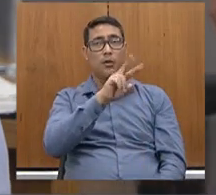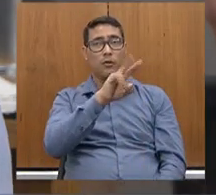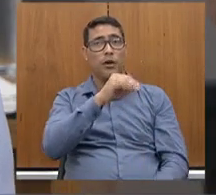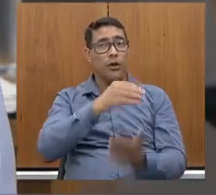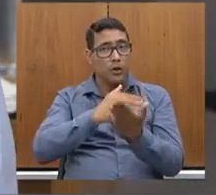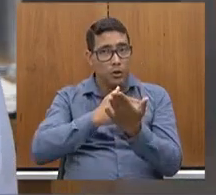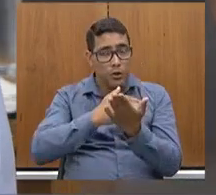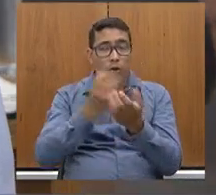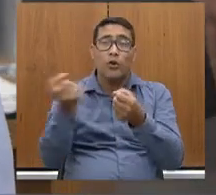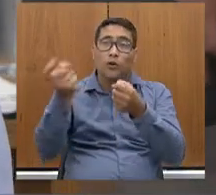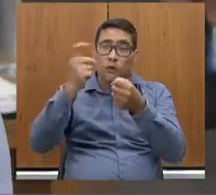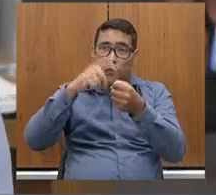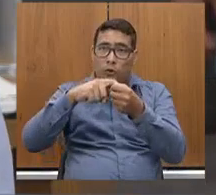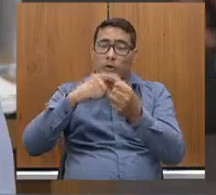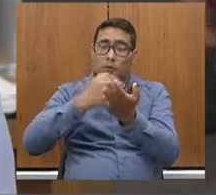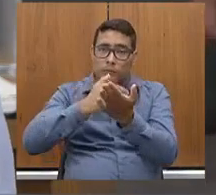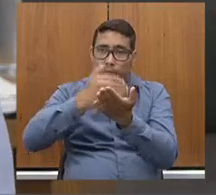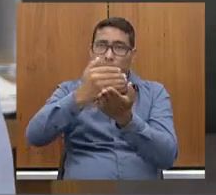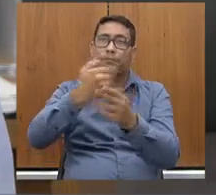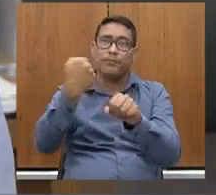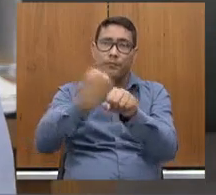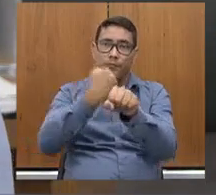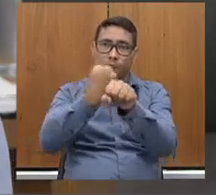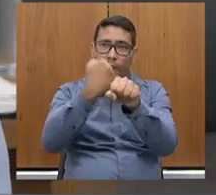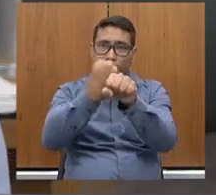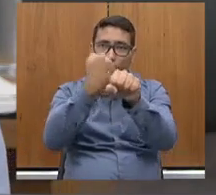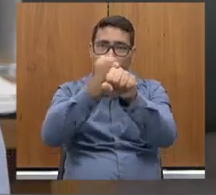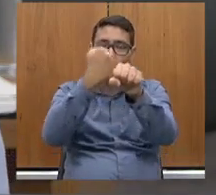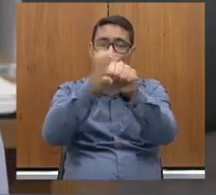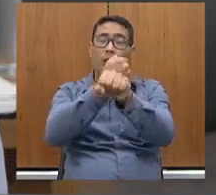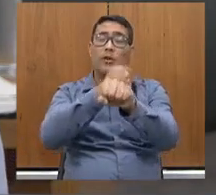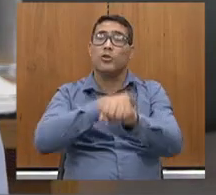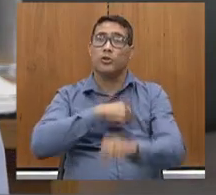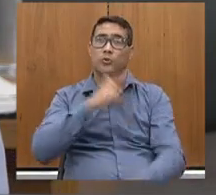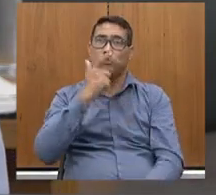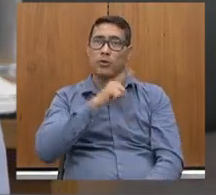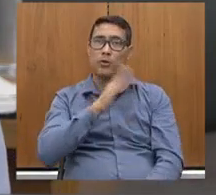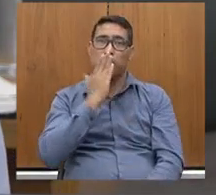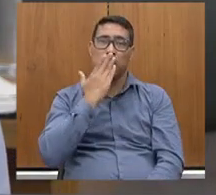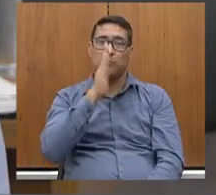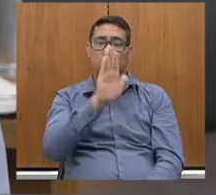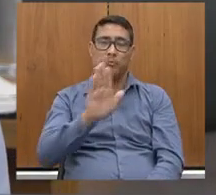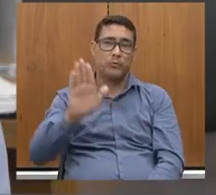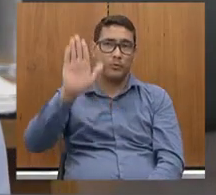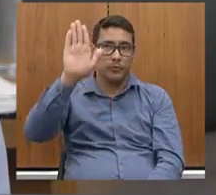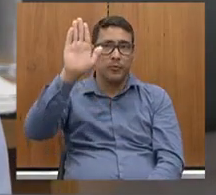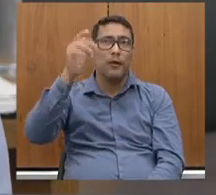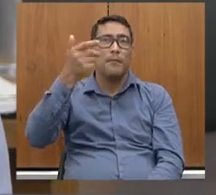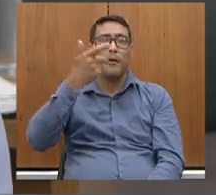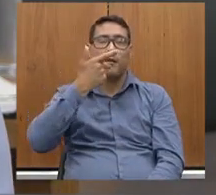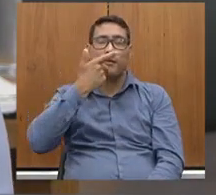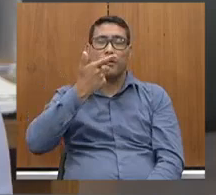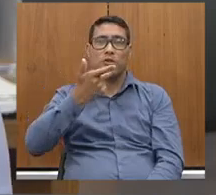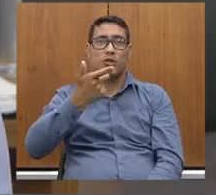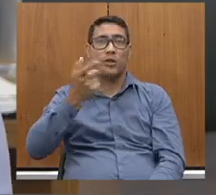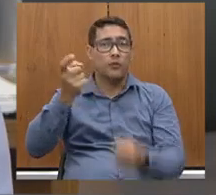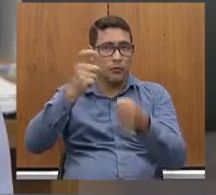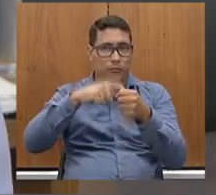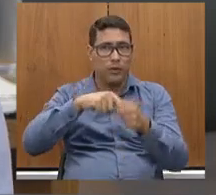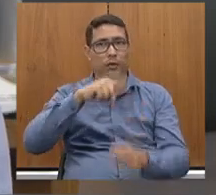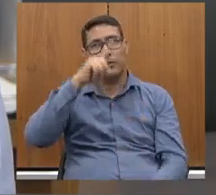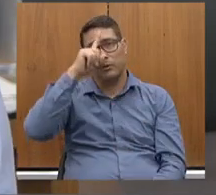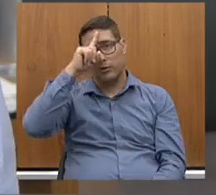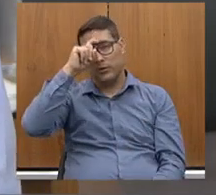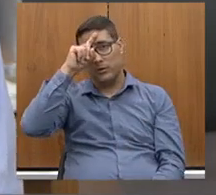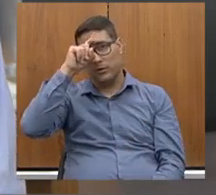as obras. Então, com isso, a gente consegue cumprir aí uma promessa, que era a de retomada desses hospitais, lógico que a grande